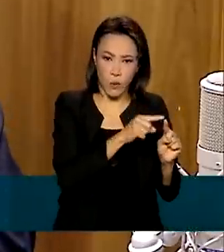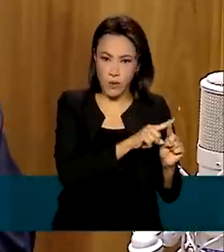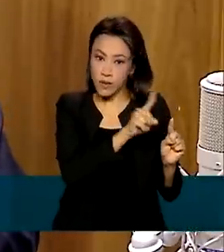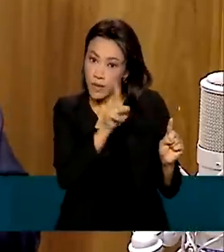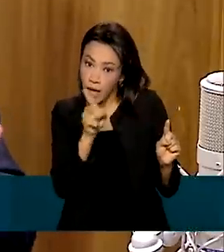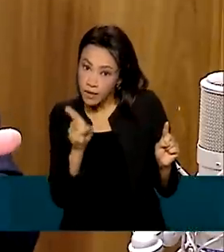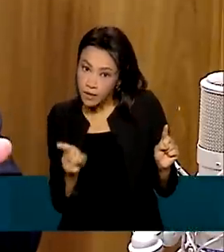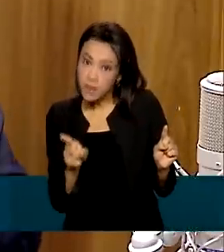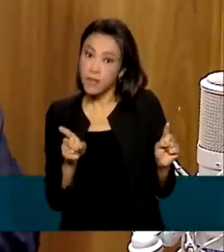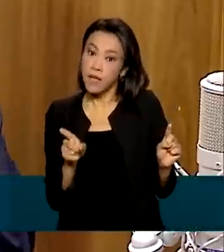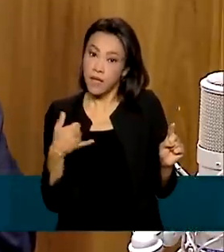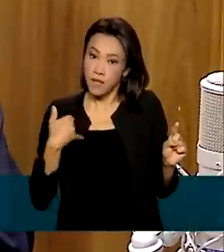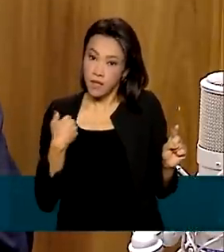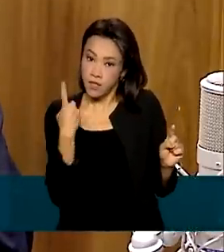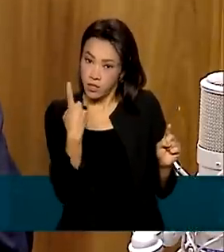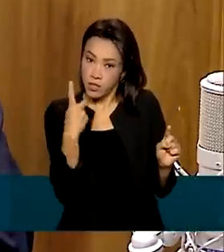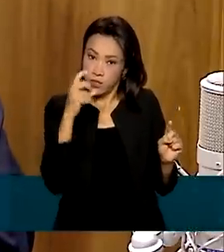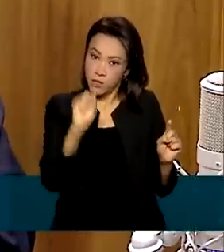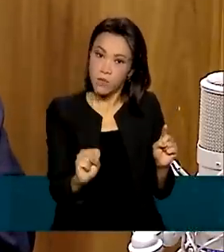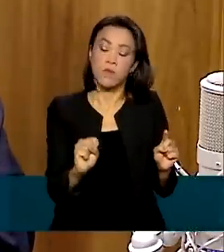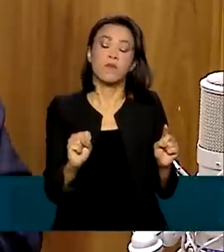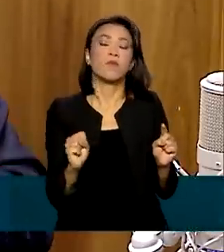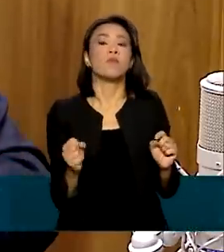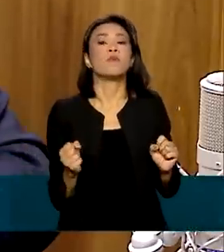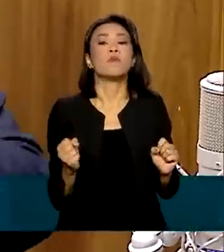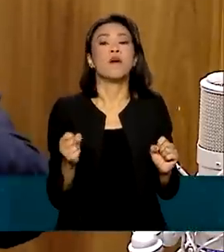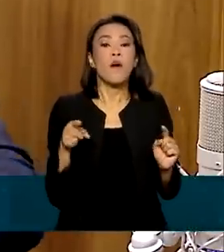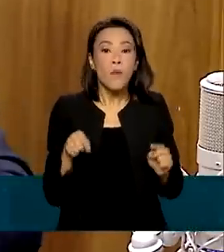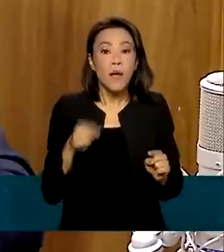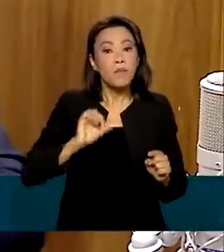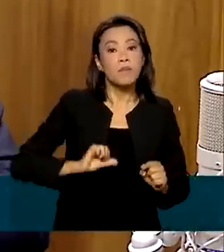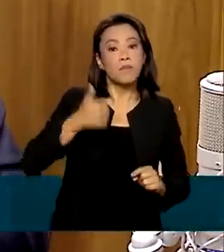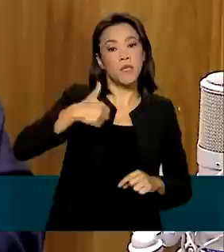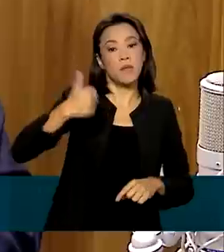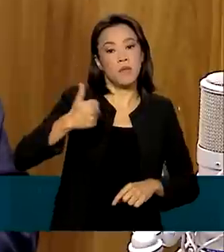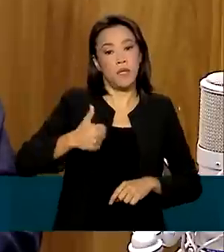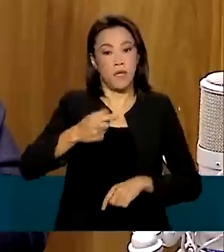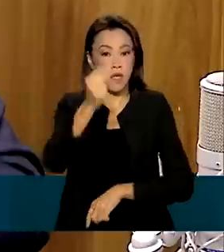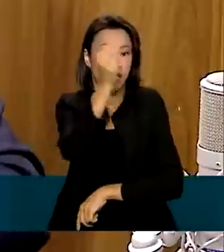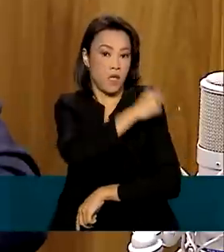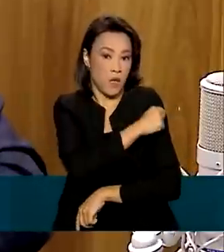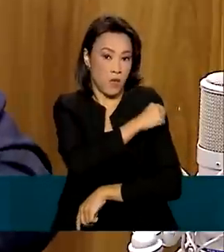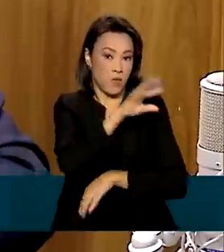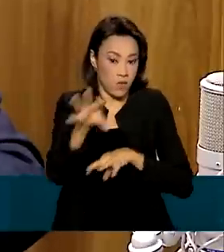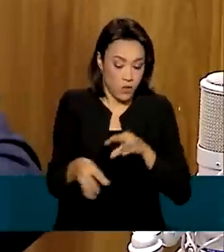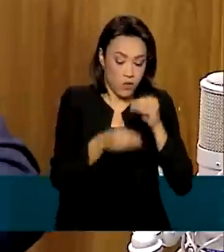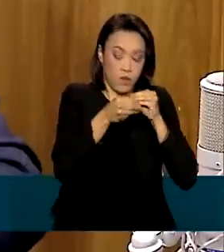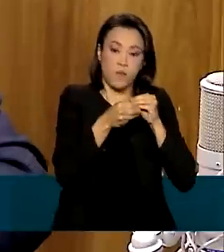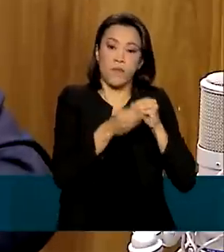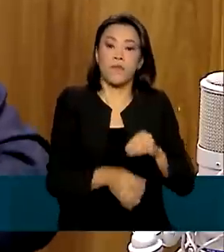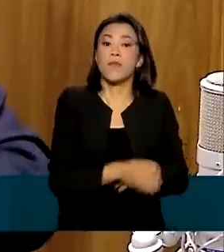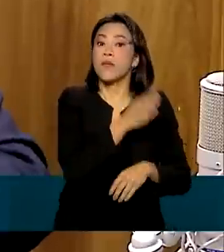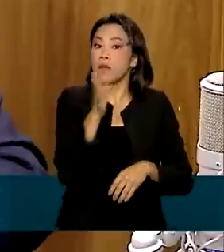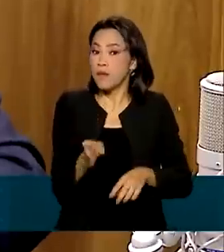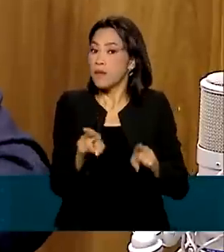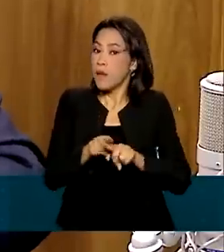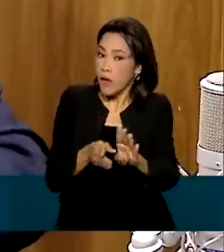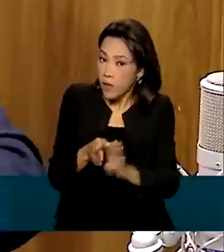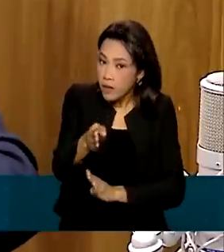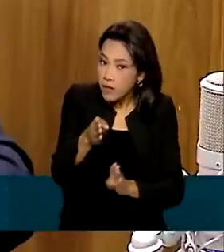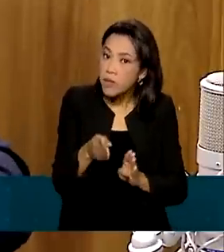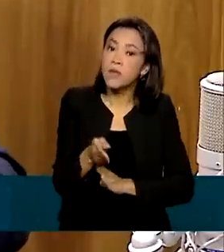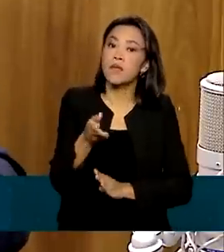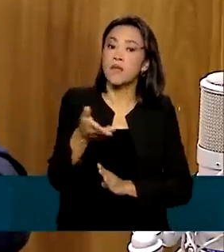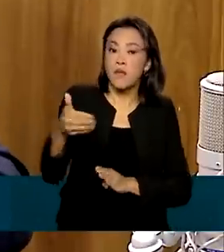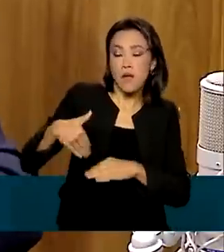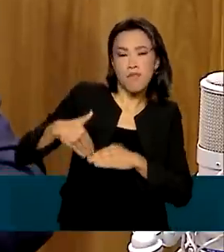18 anos como a primeira dose de reforço. E também recomendamos que aqueles com mais